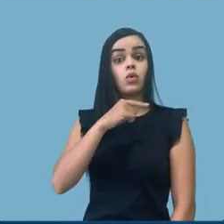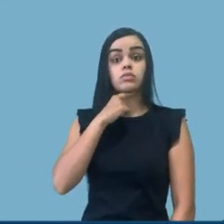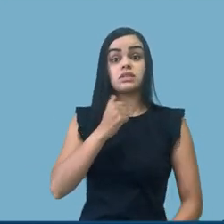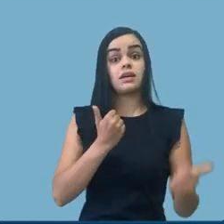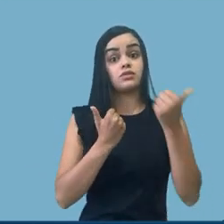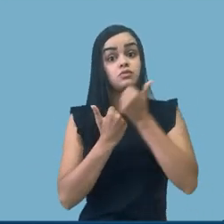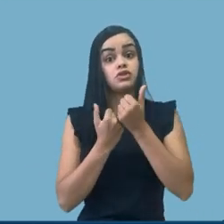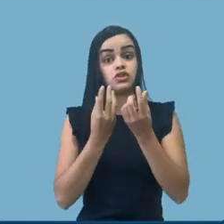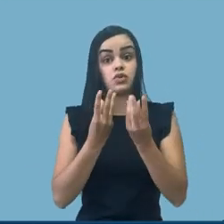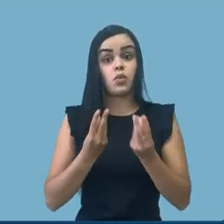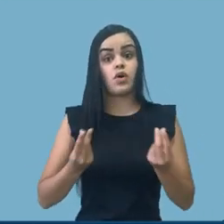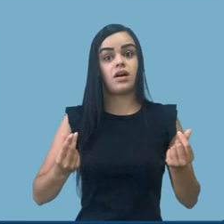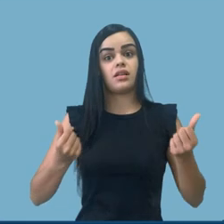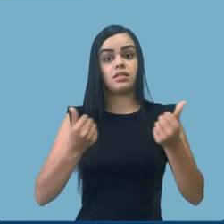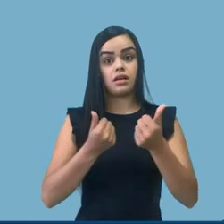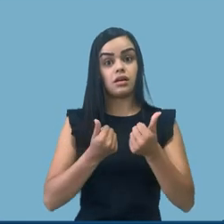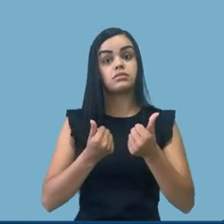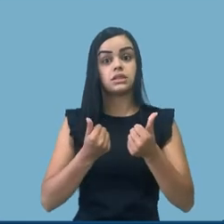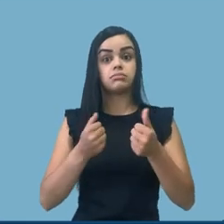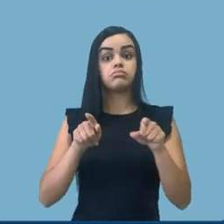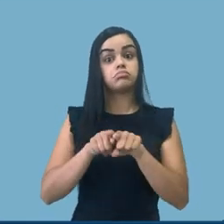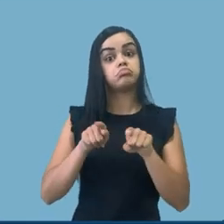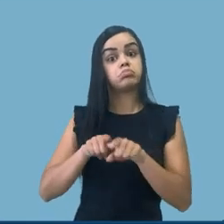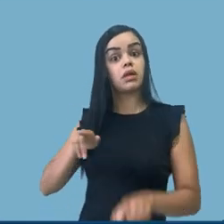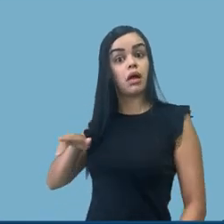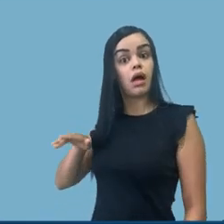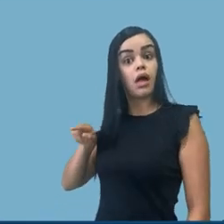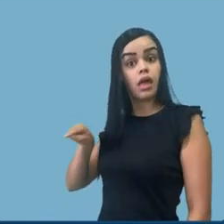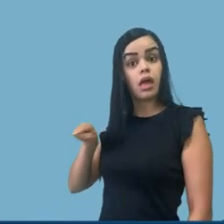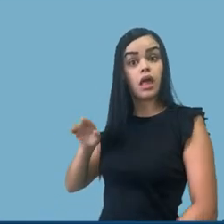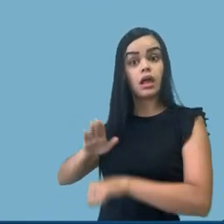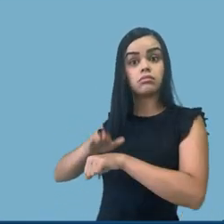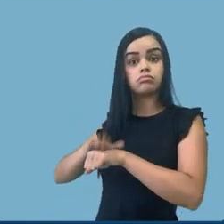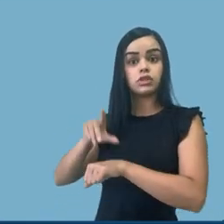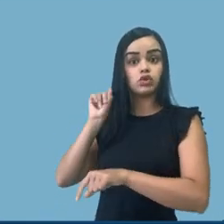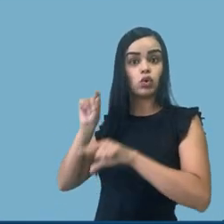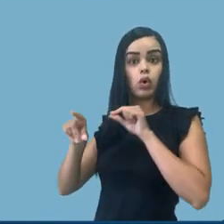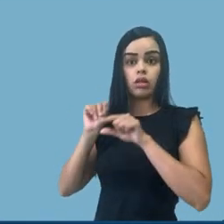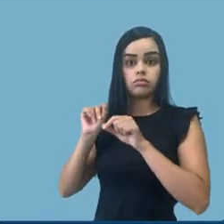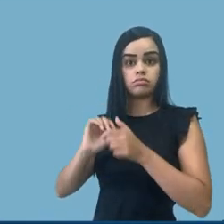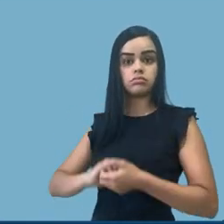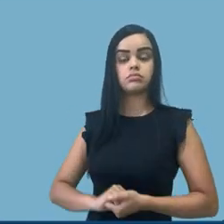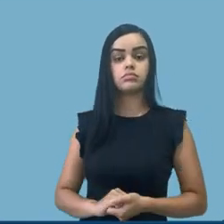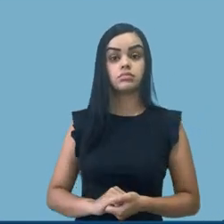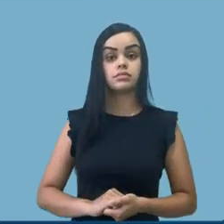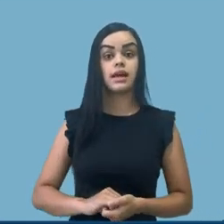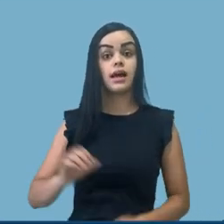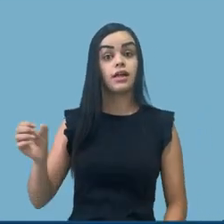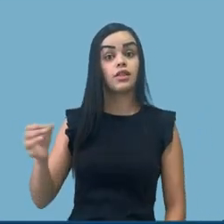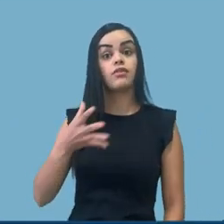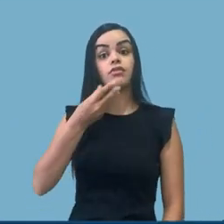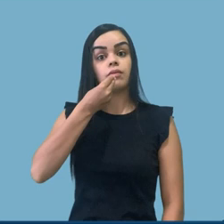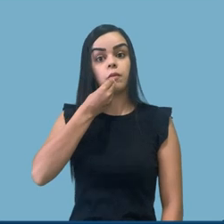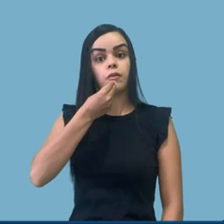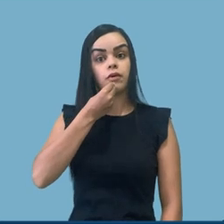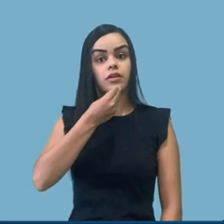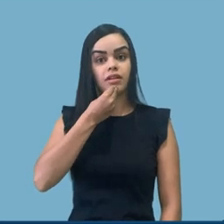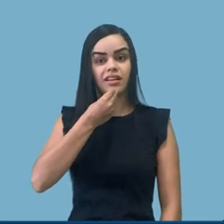por atividades remotas. Então, basicamente, é uma nova oferta, assim como